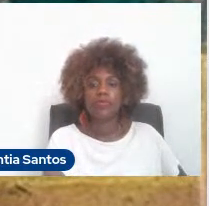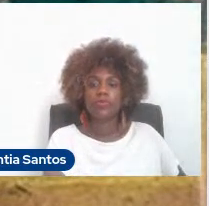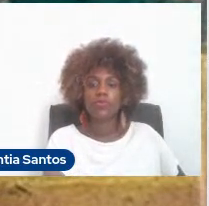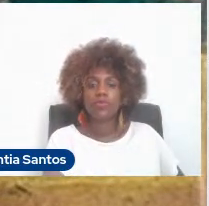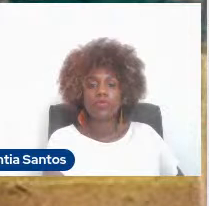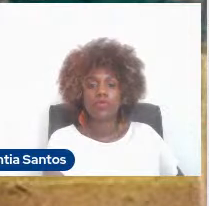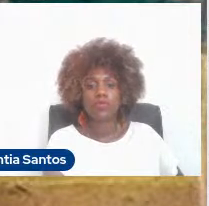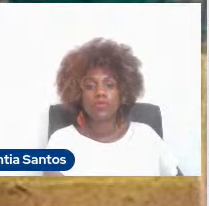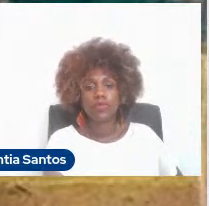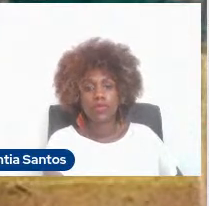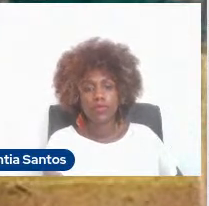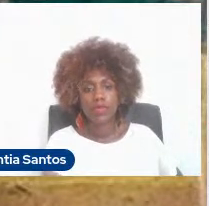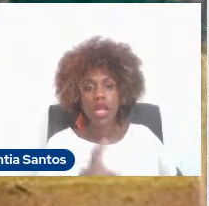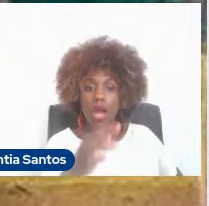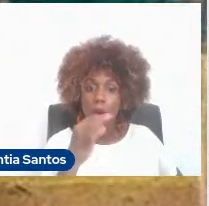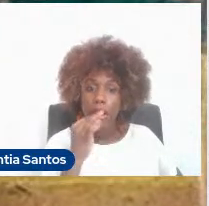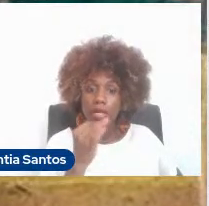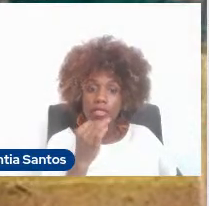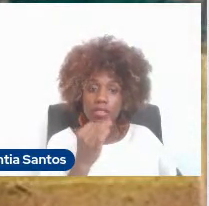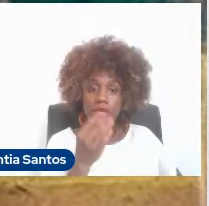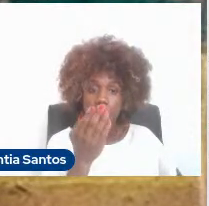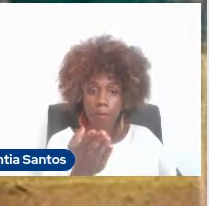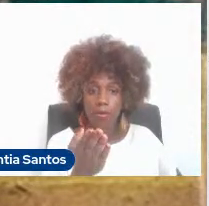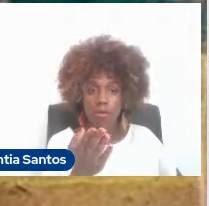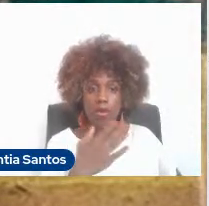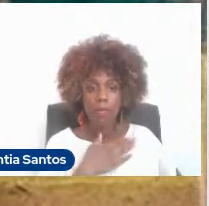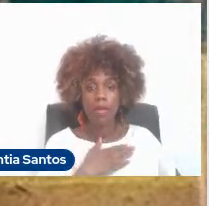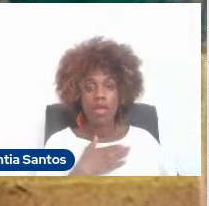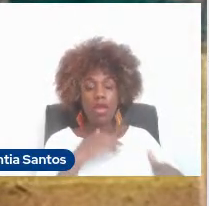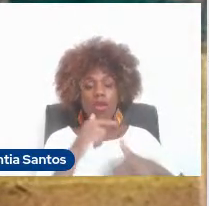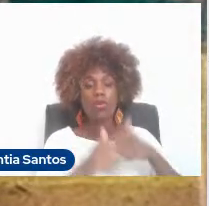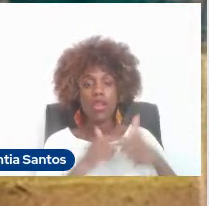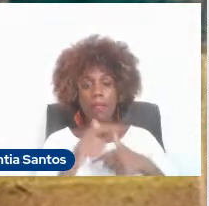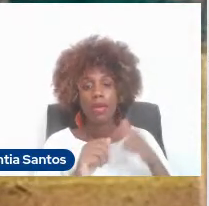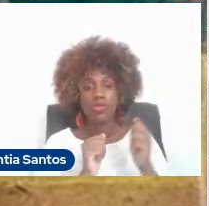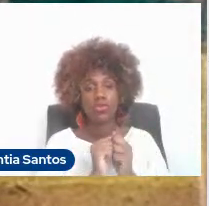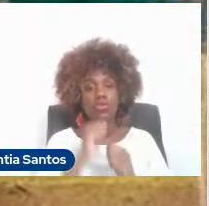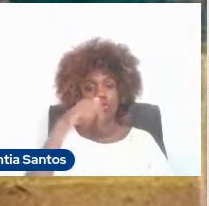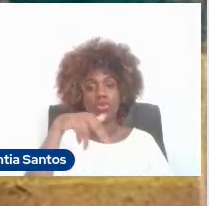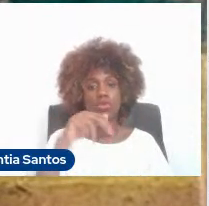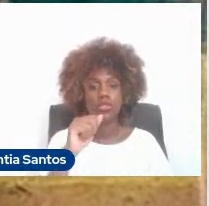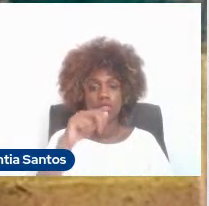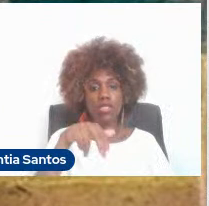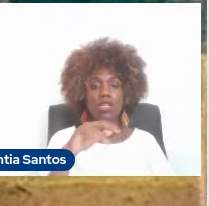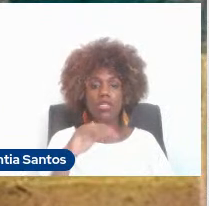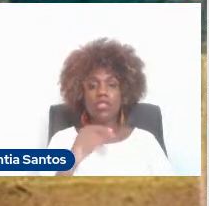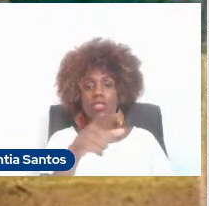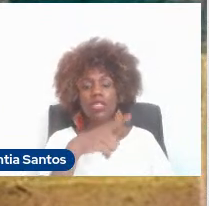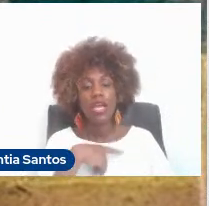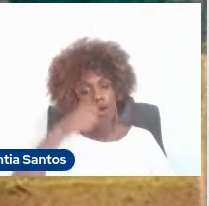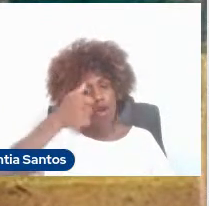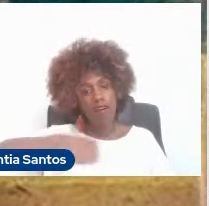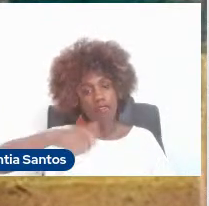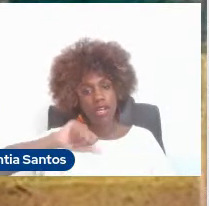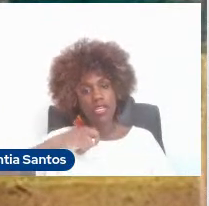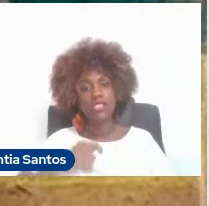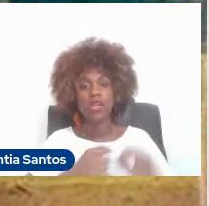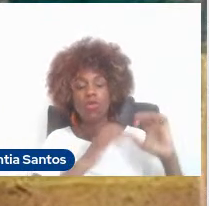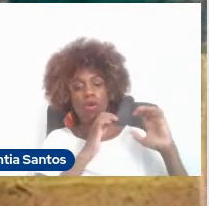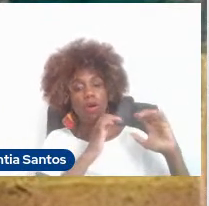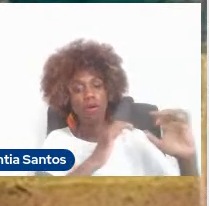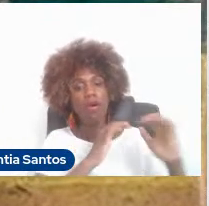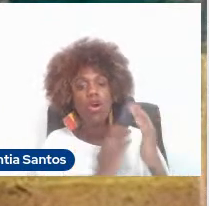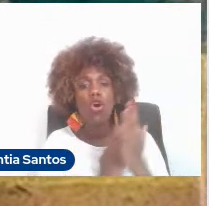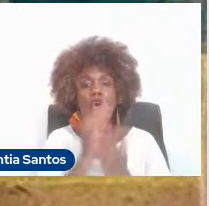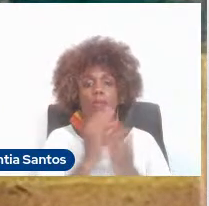exemplo do meu trabalho com a Nancy, aqui, essa foi uma análise postural logo que eu